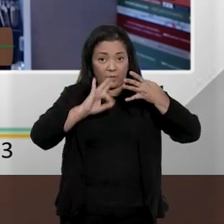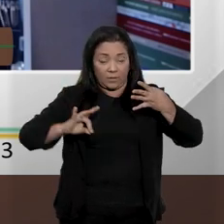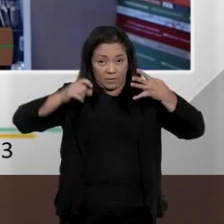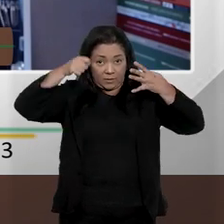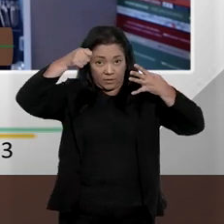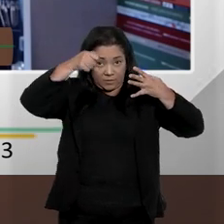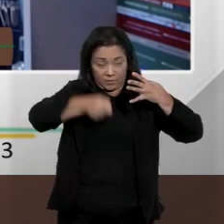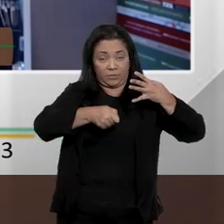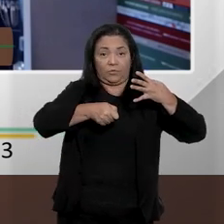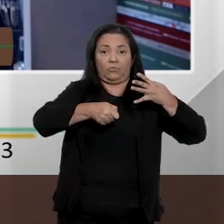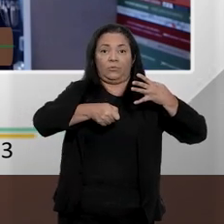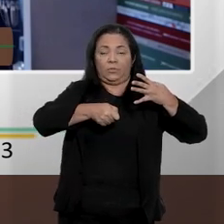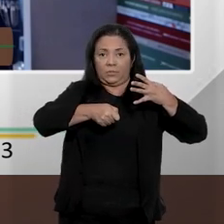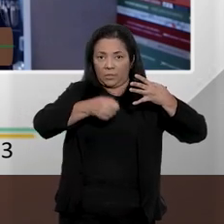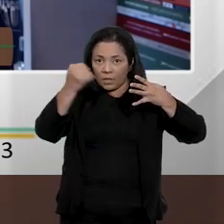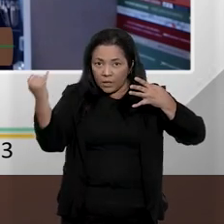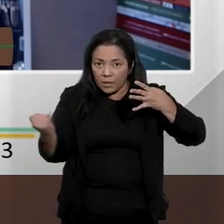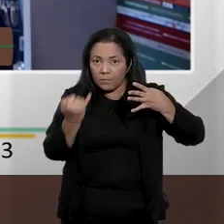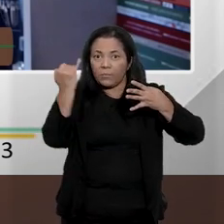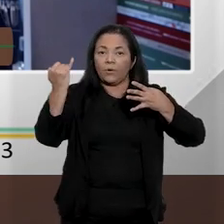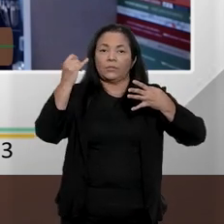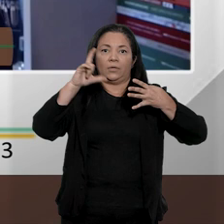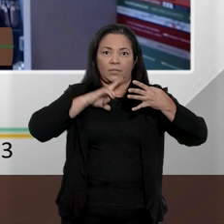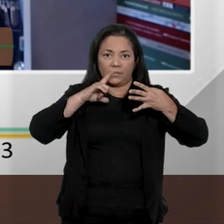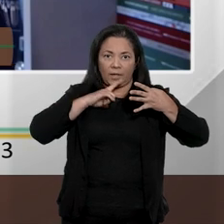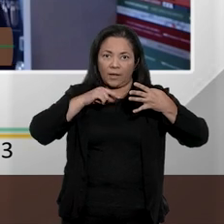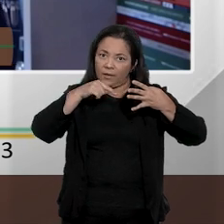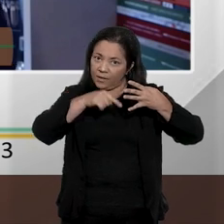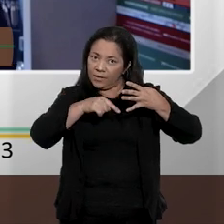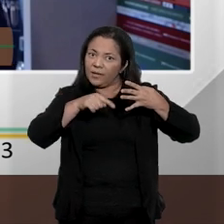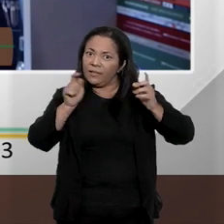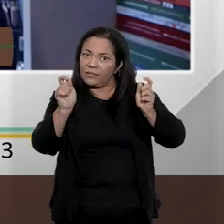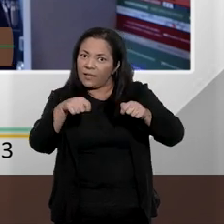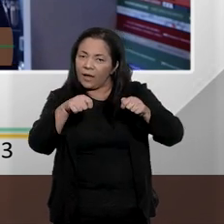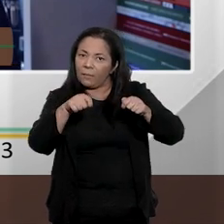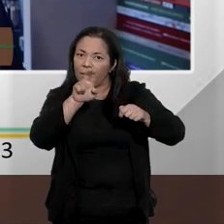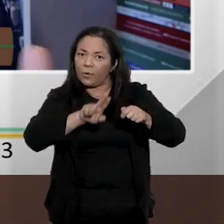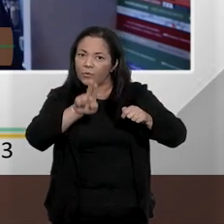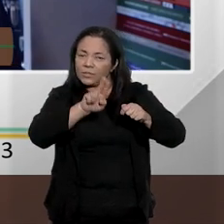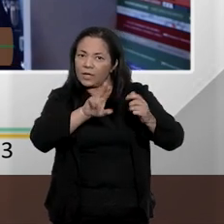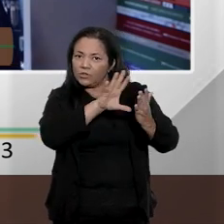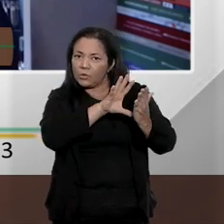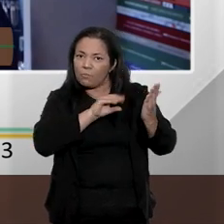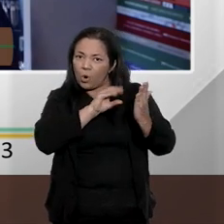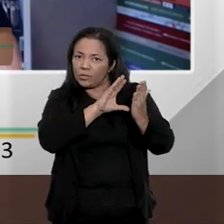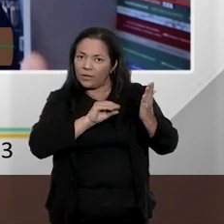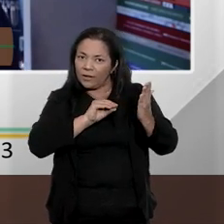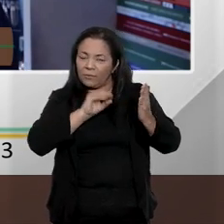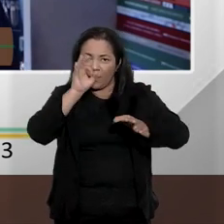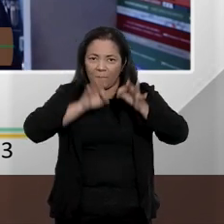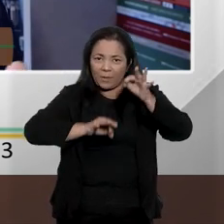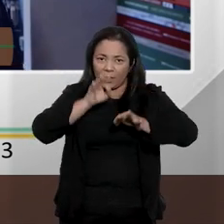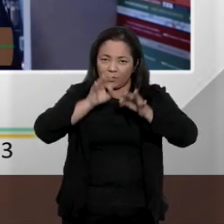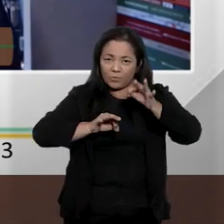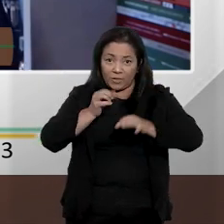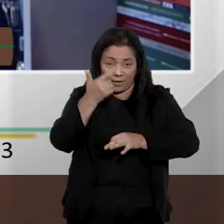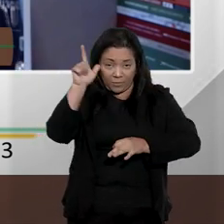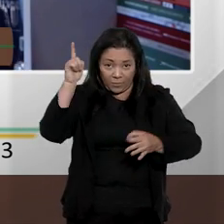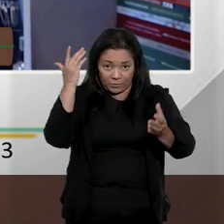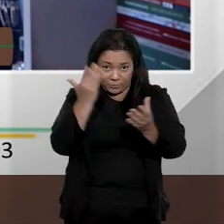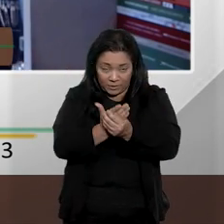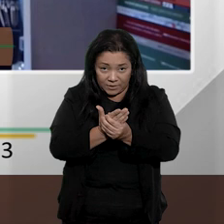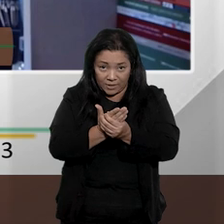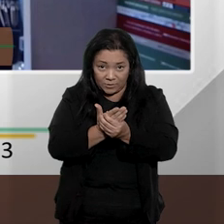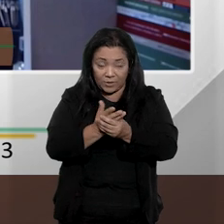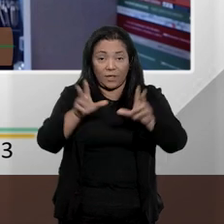relevantes e que são efetivamente precedentes para que a gente consiga impedir que situações de racismo se repliquem